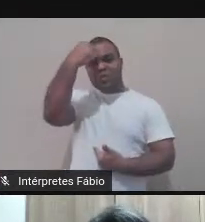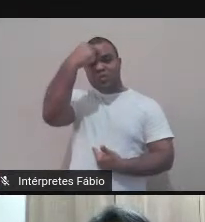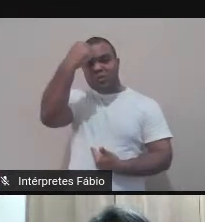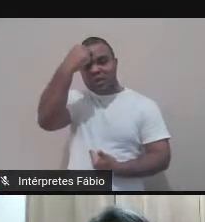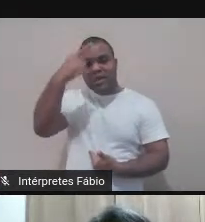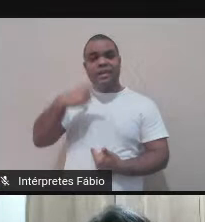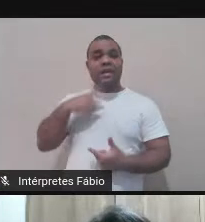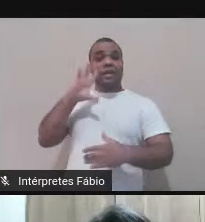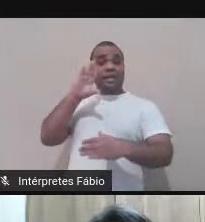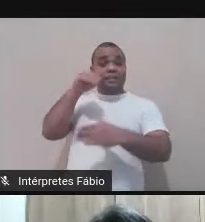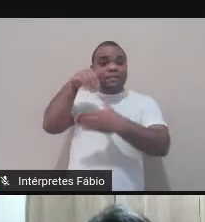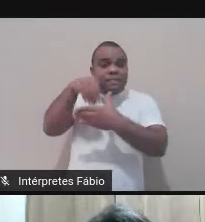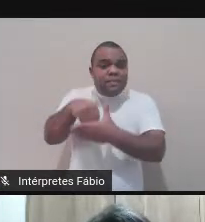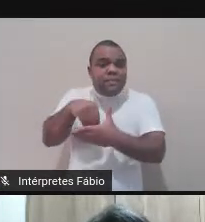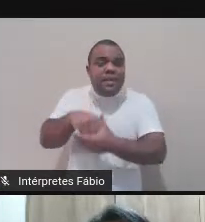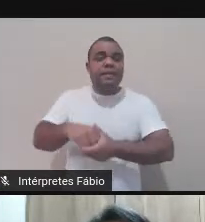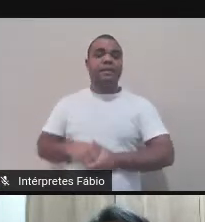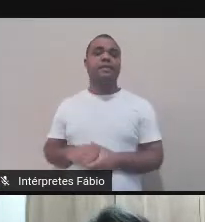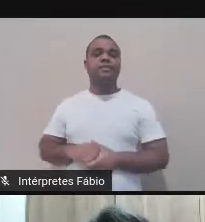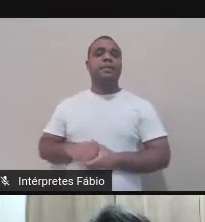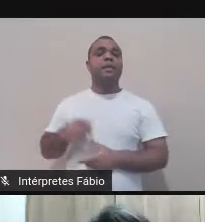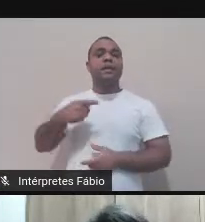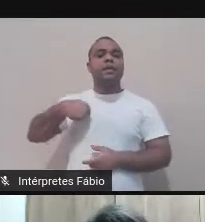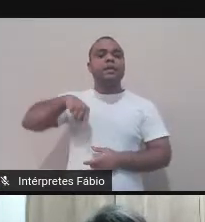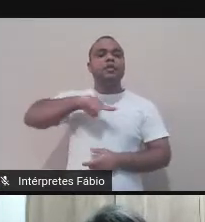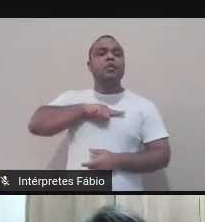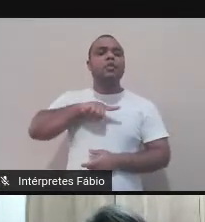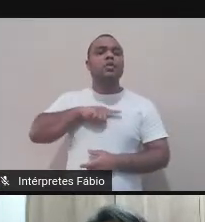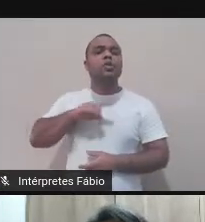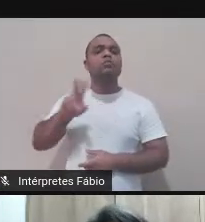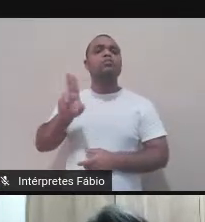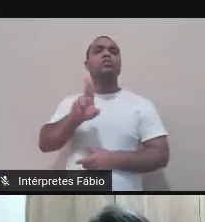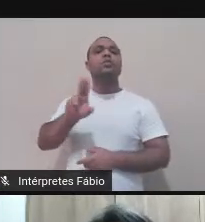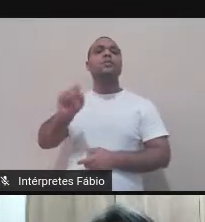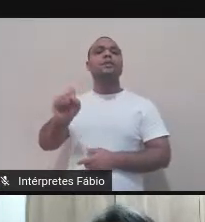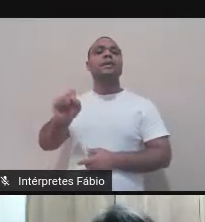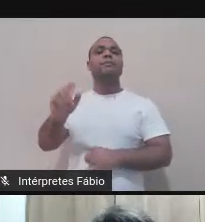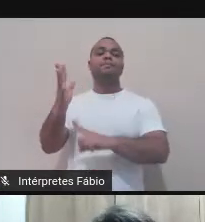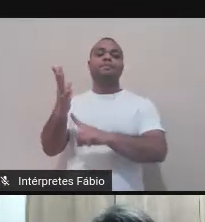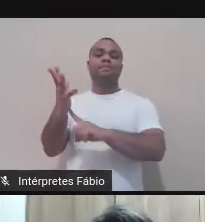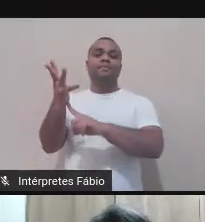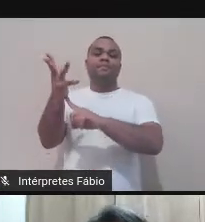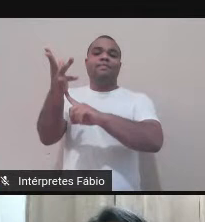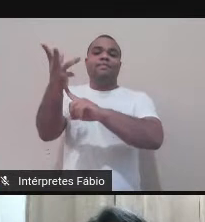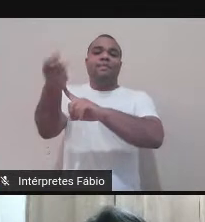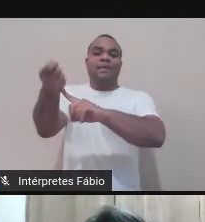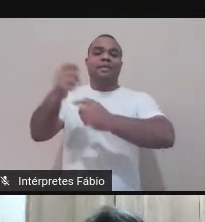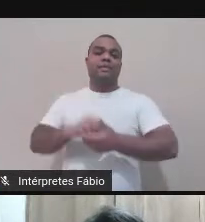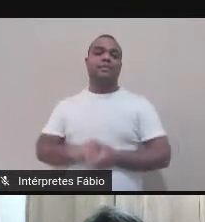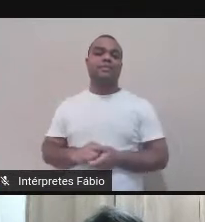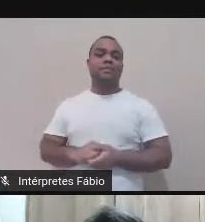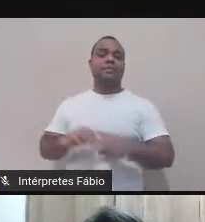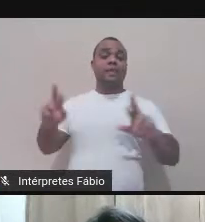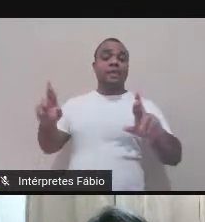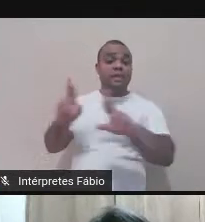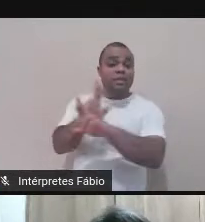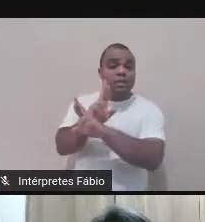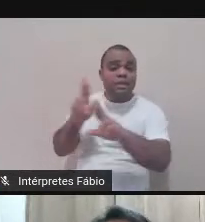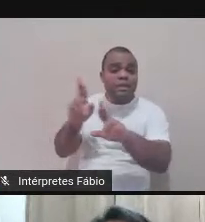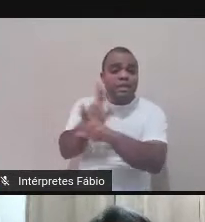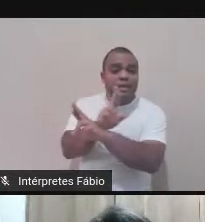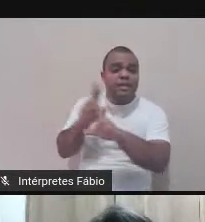professora Solange Ribeiro de Oliveira, a relação entre as artes comporta sempre questões intermediáticas,